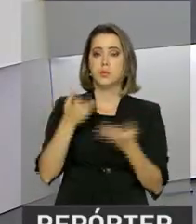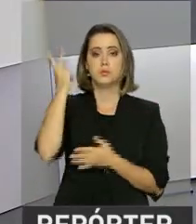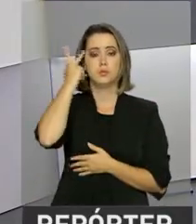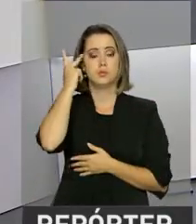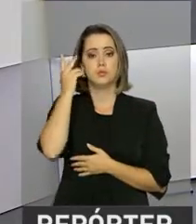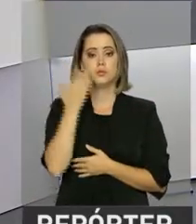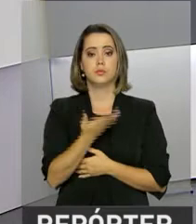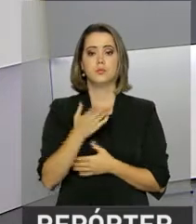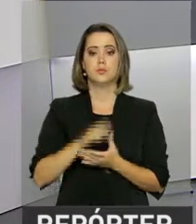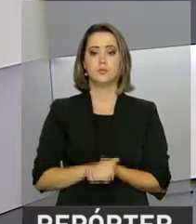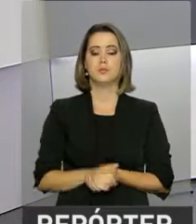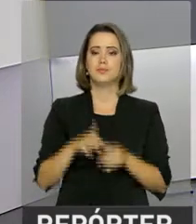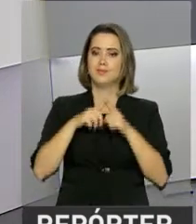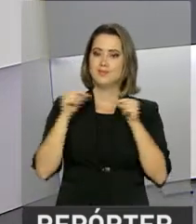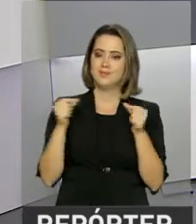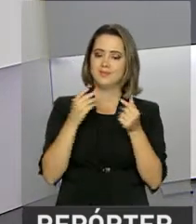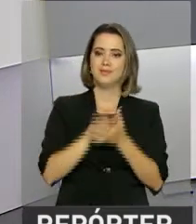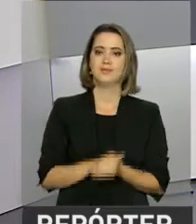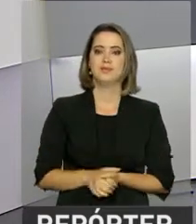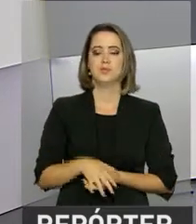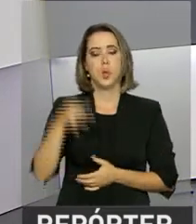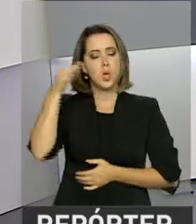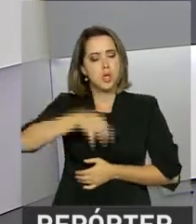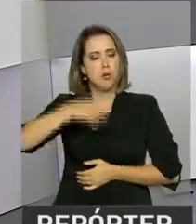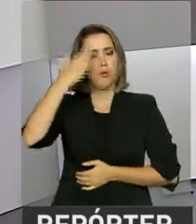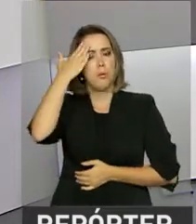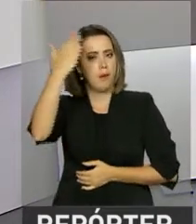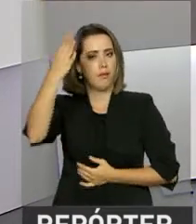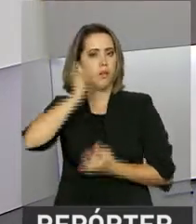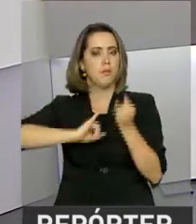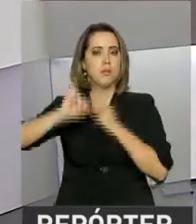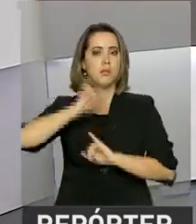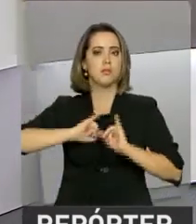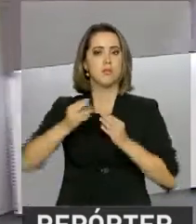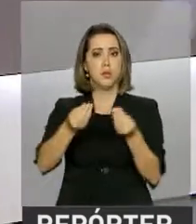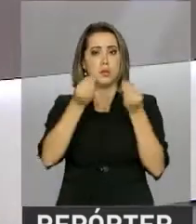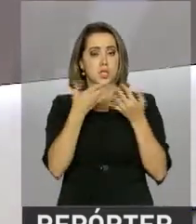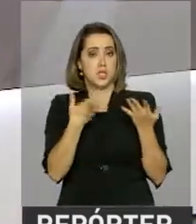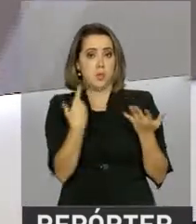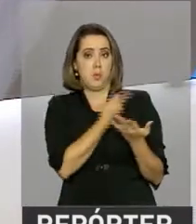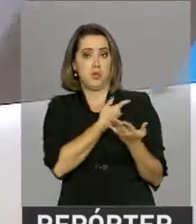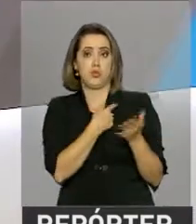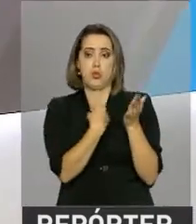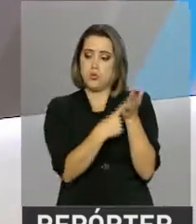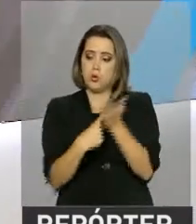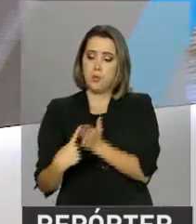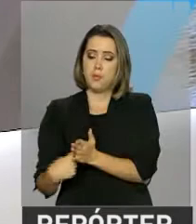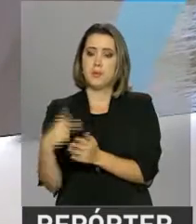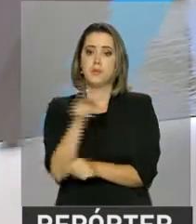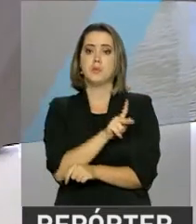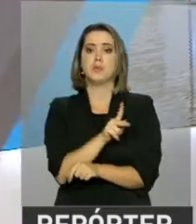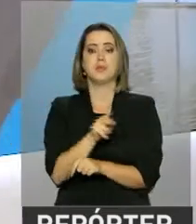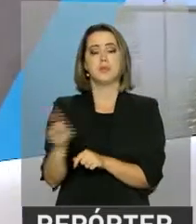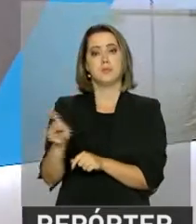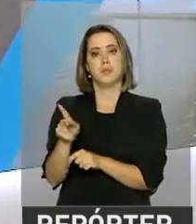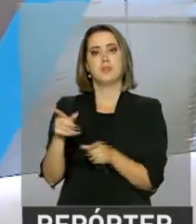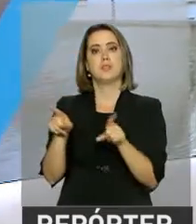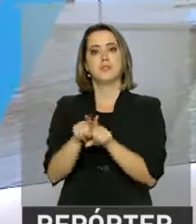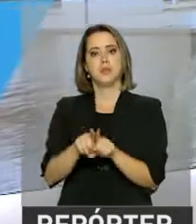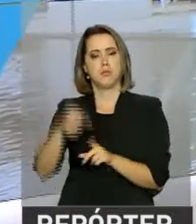Paulo e com você aí no estúdio em Brasília. José Luiz, obrigado pelas informações, trazendo para a gente a agenda presidencial e a agenda real também.